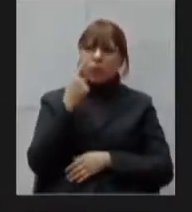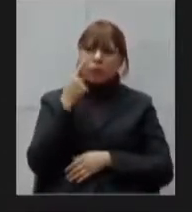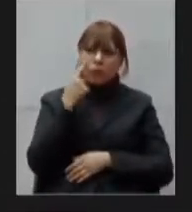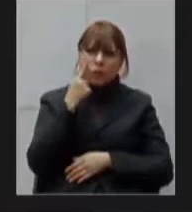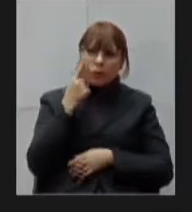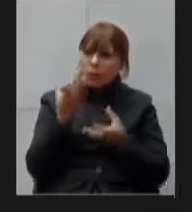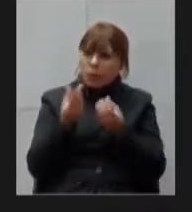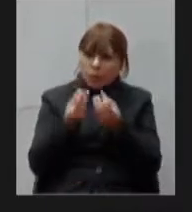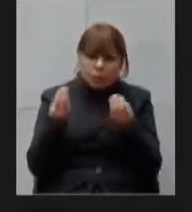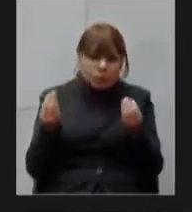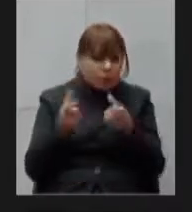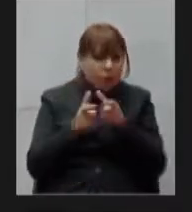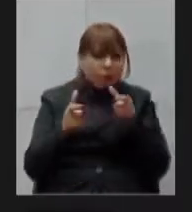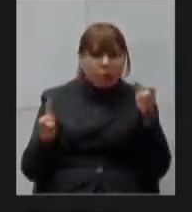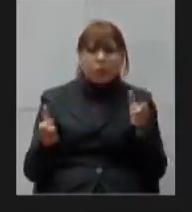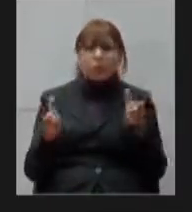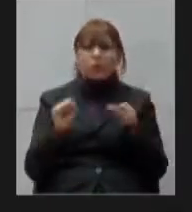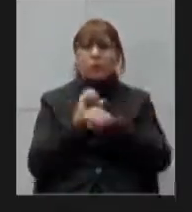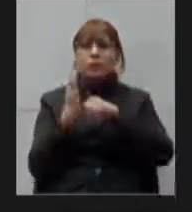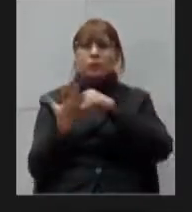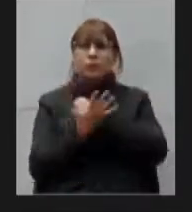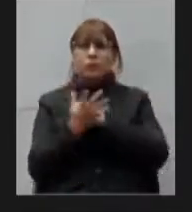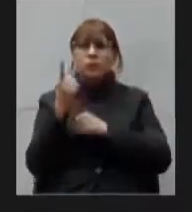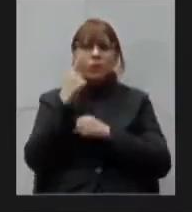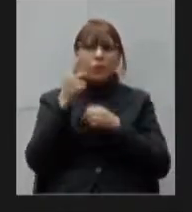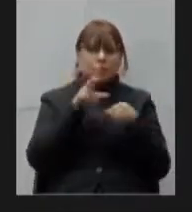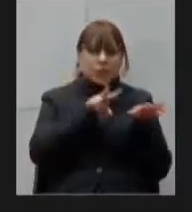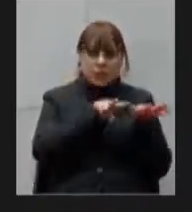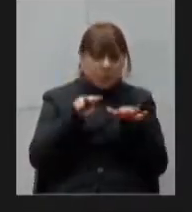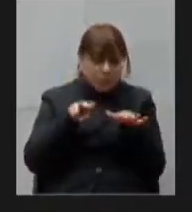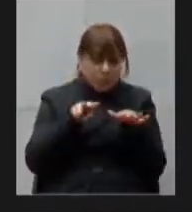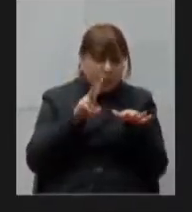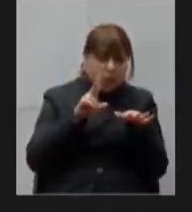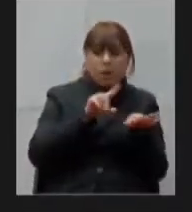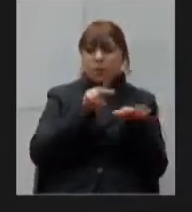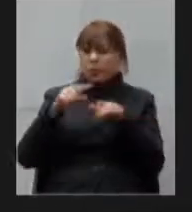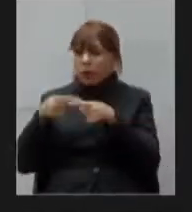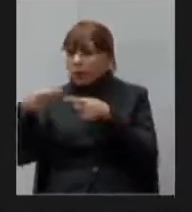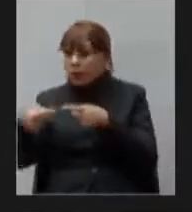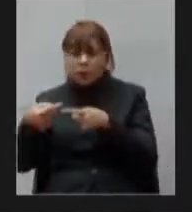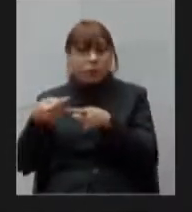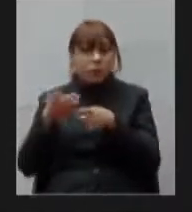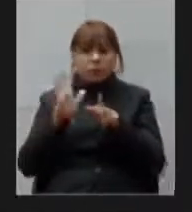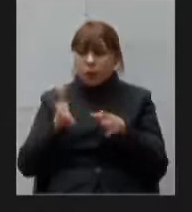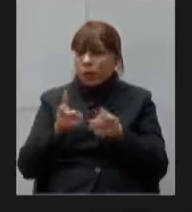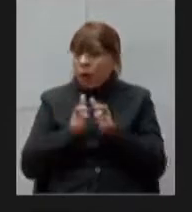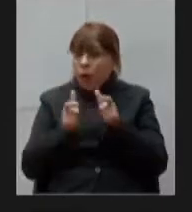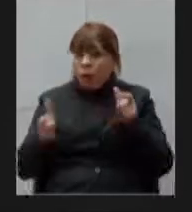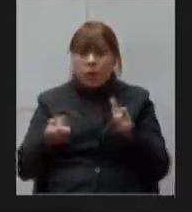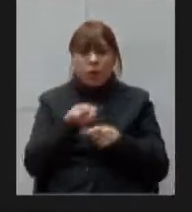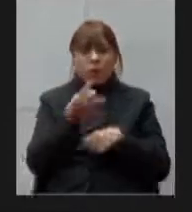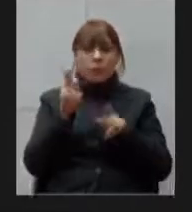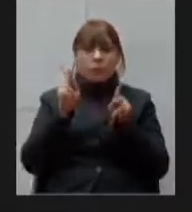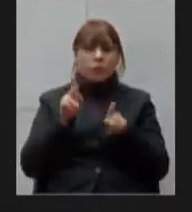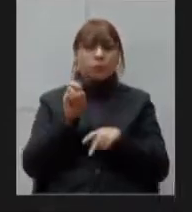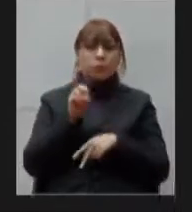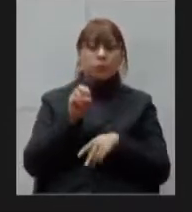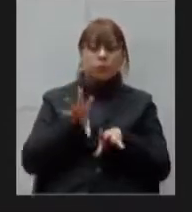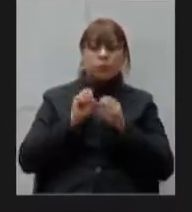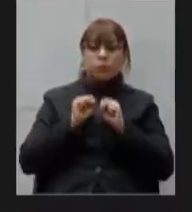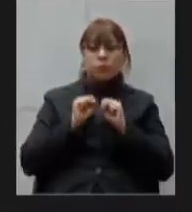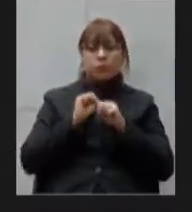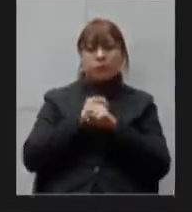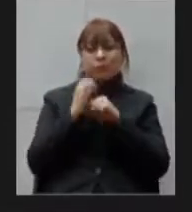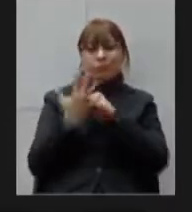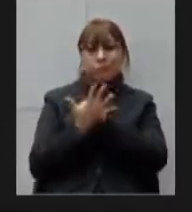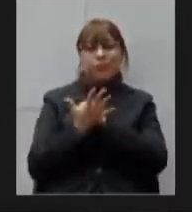aumentando olha de uma semana para outra não adianta hoje ter um espaço físico nós não tivermos esses leitos então a situação